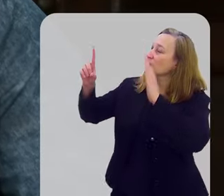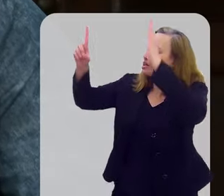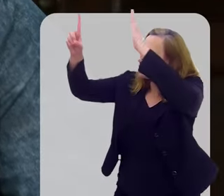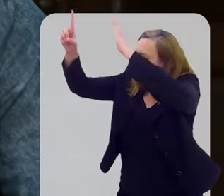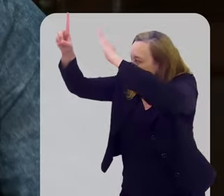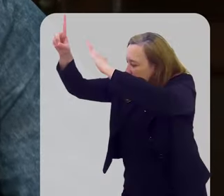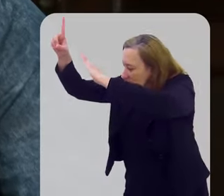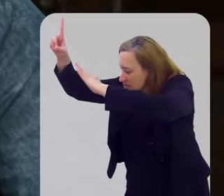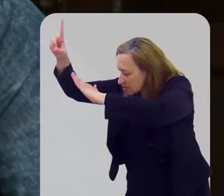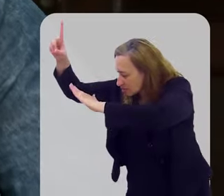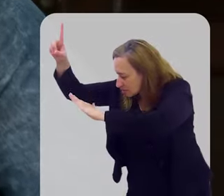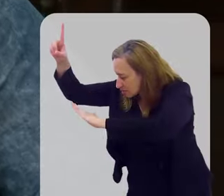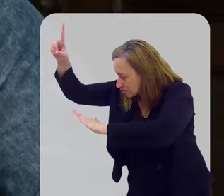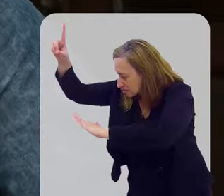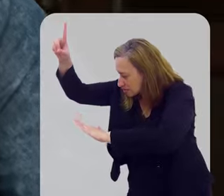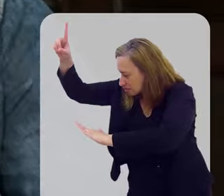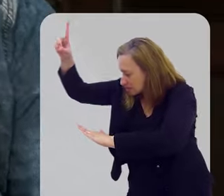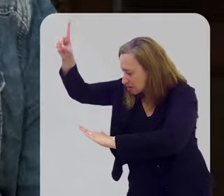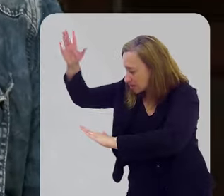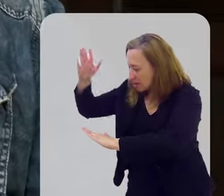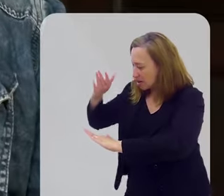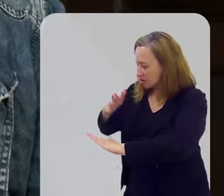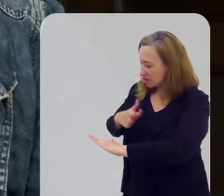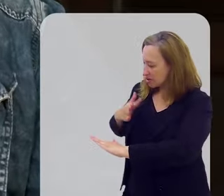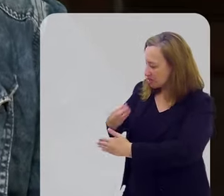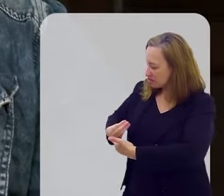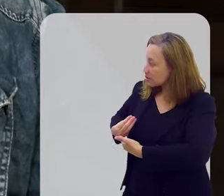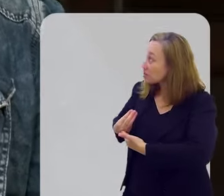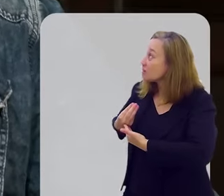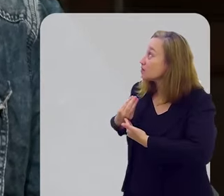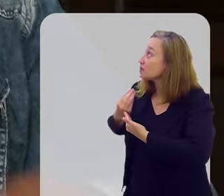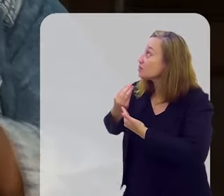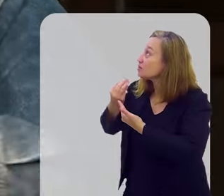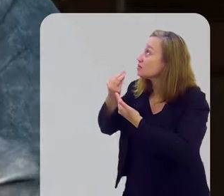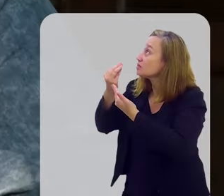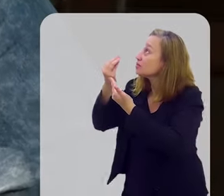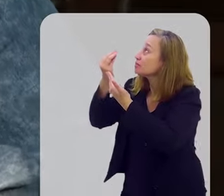sou é pra ti.